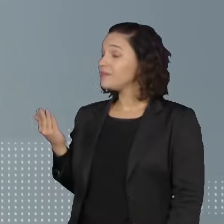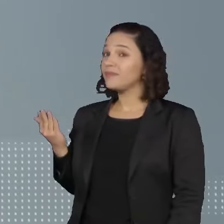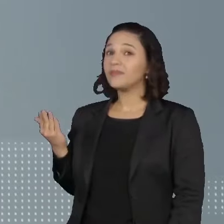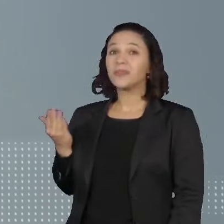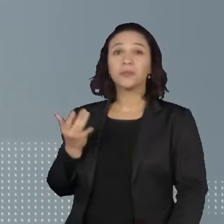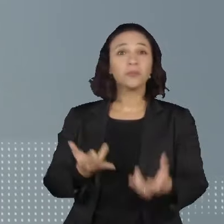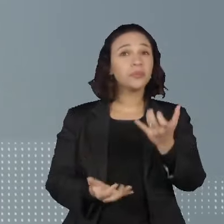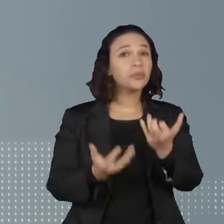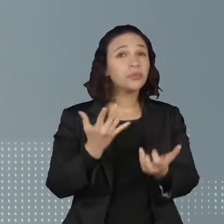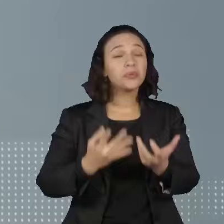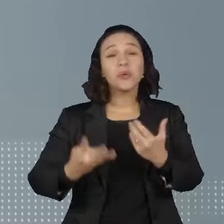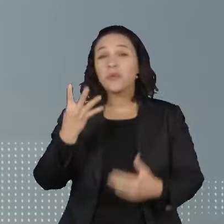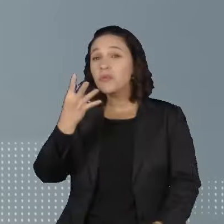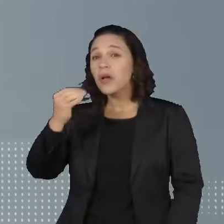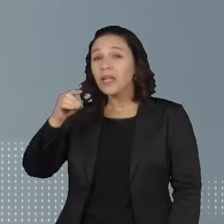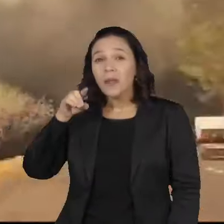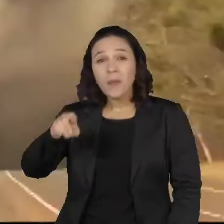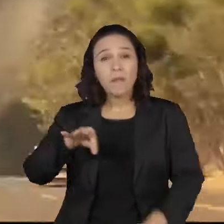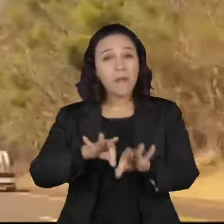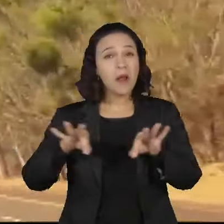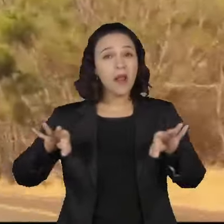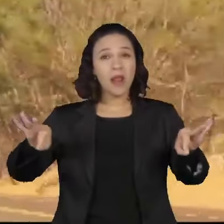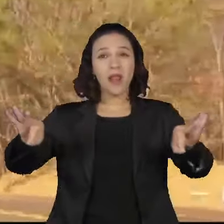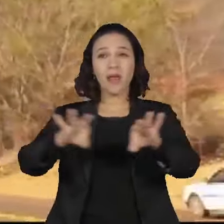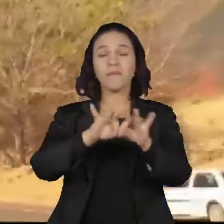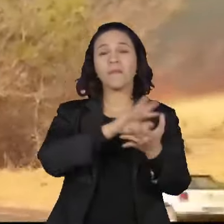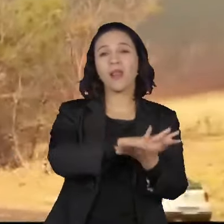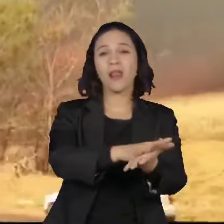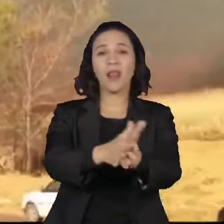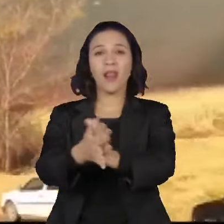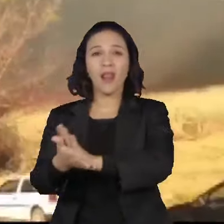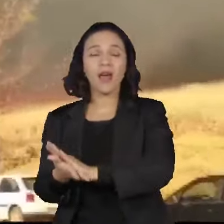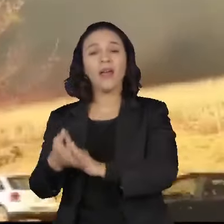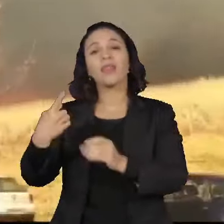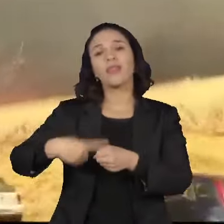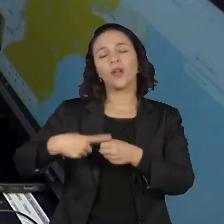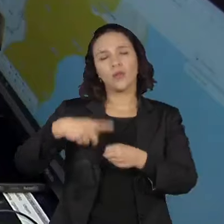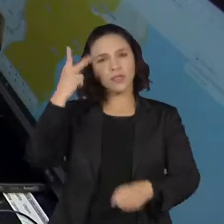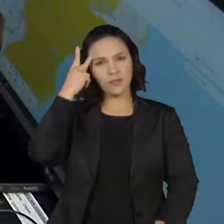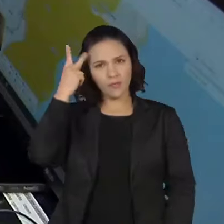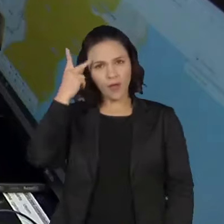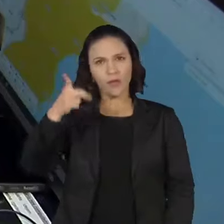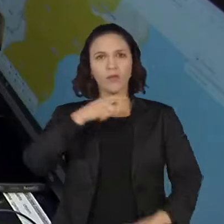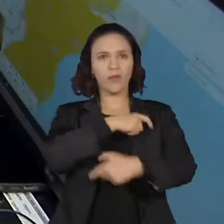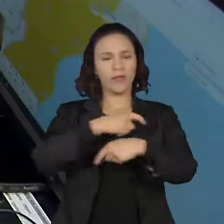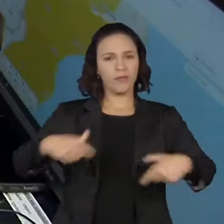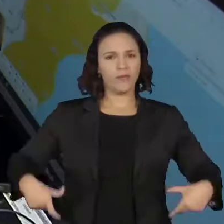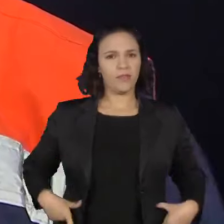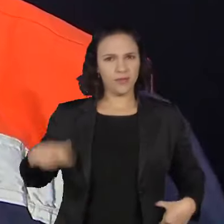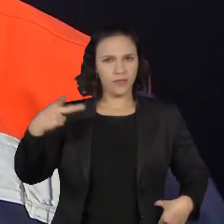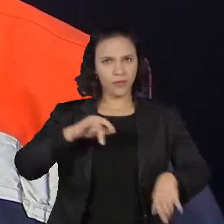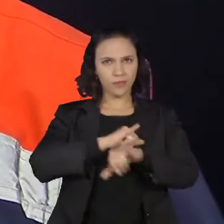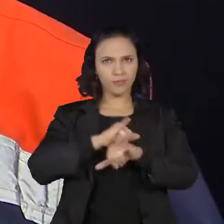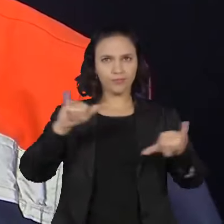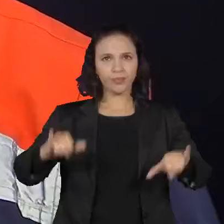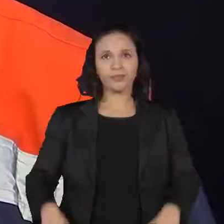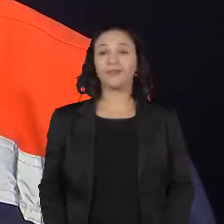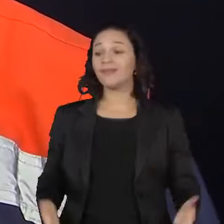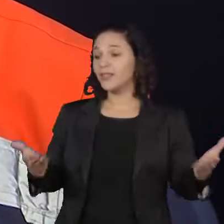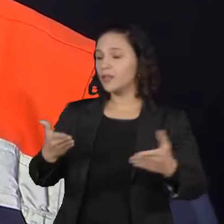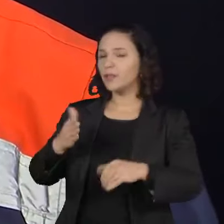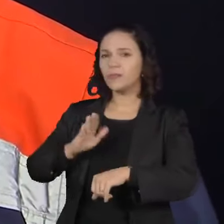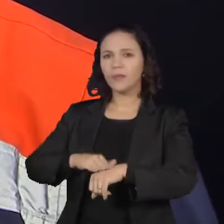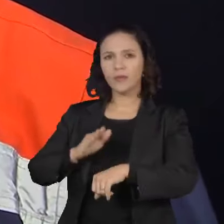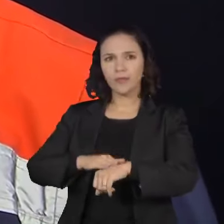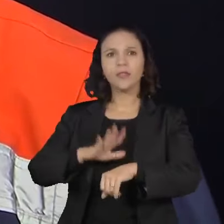Mais de 40 mil hectares foram afetados pelos incêndios no interior de São Paulo, segundo a Defesa Civil do Estado. Nesse momento, todos